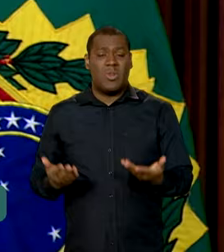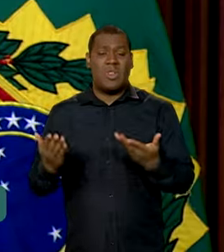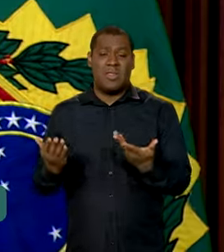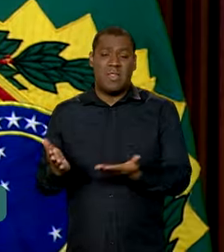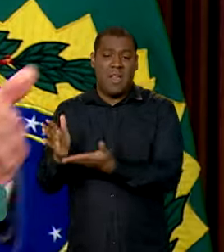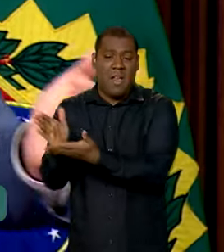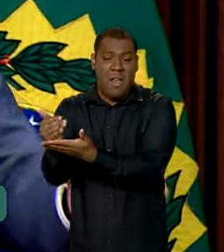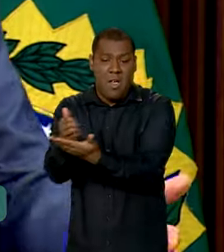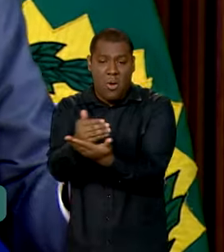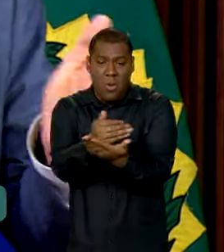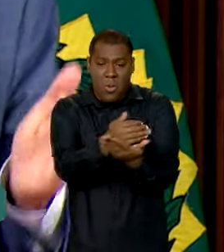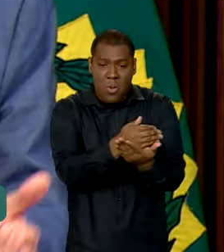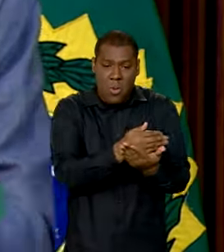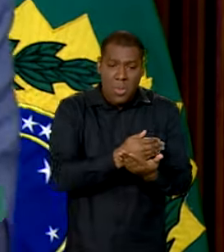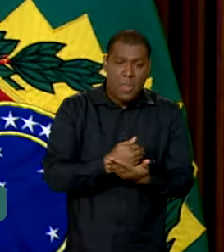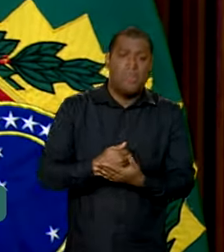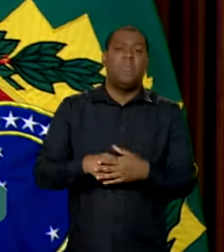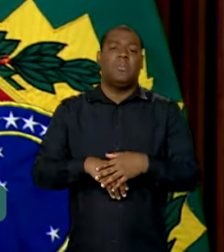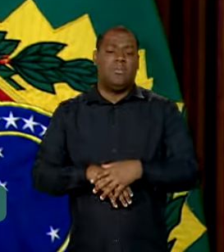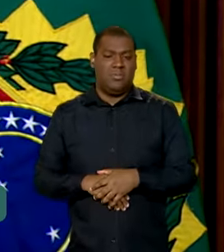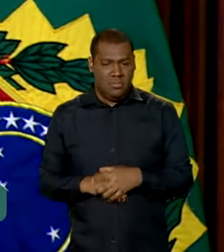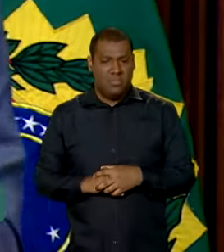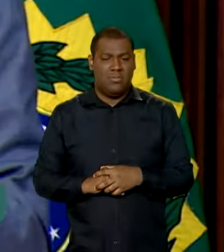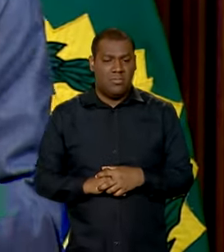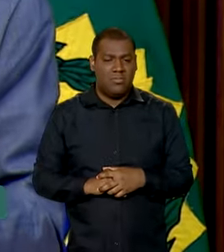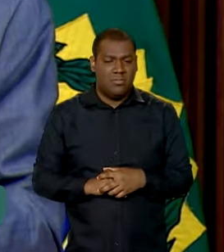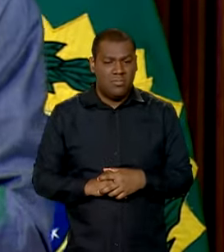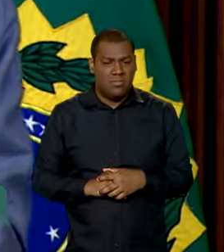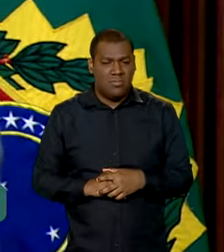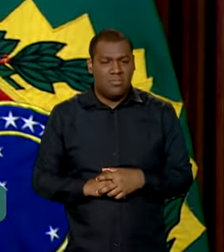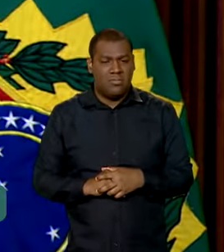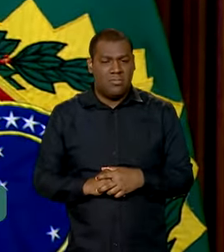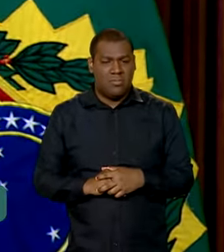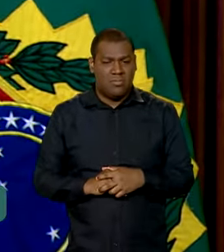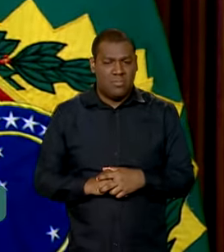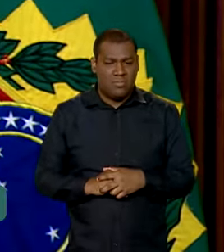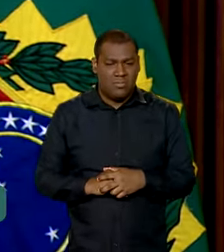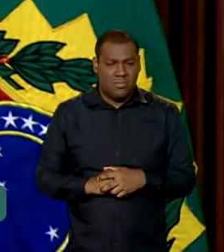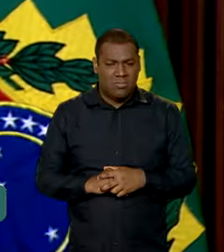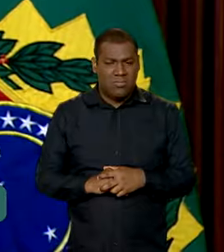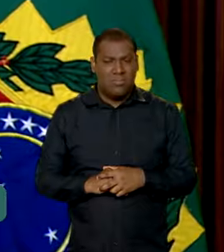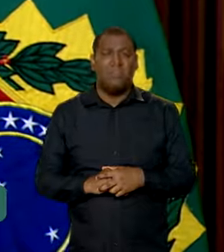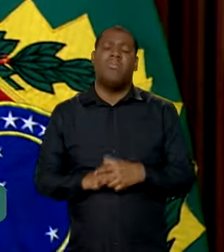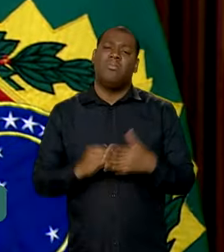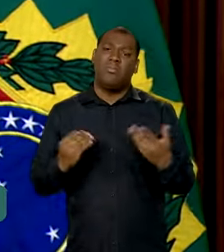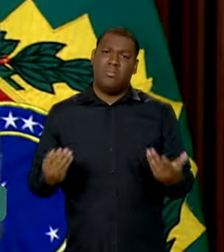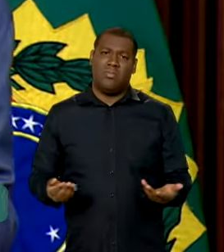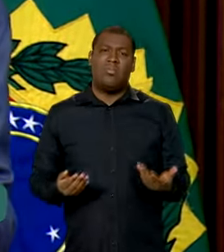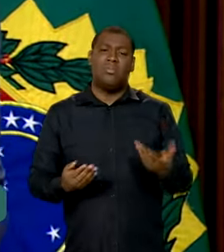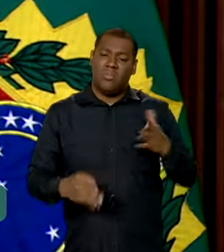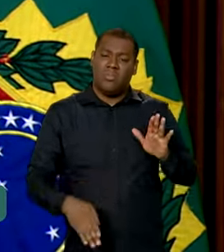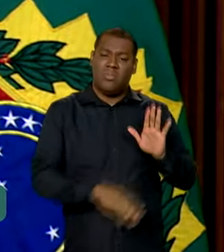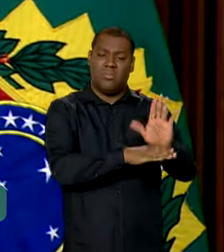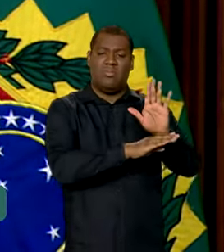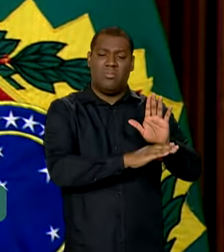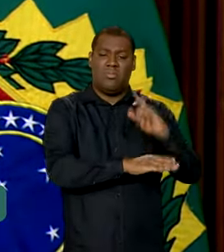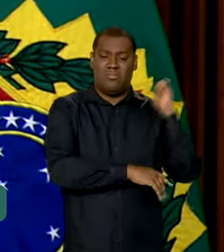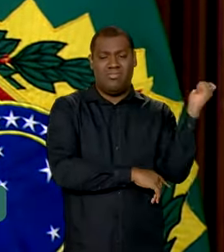selecionar essas coisas, o que é o quê, ver a necessidade para onde a gente vai mandar, tudo isso